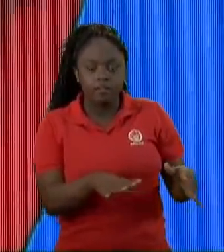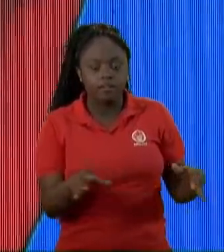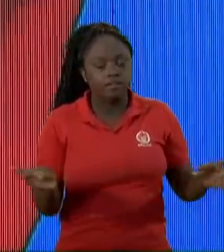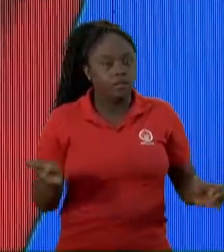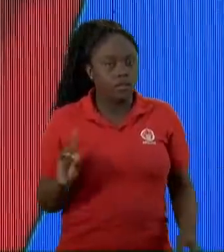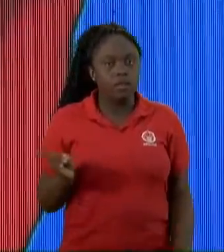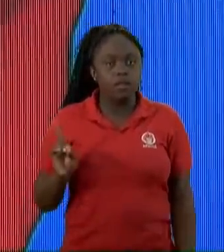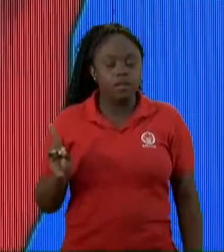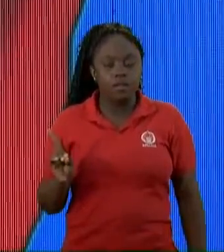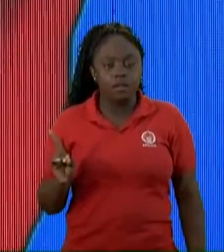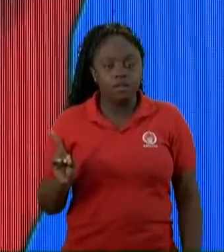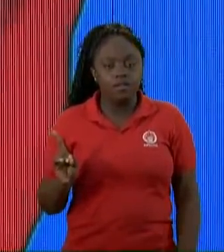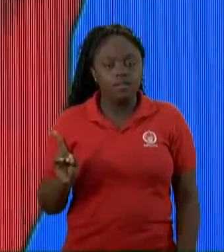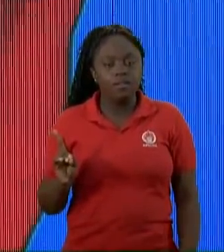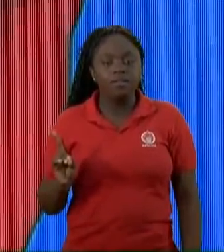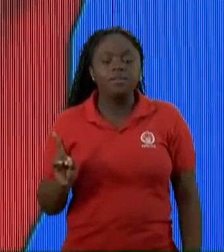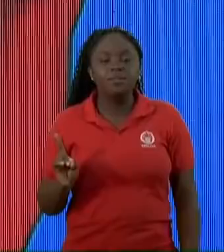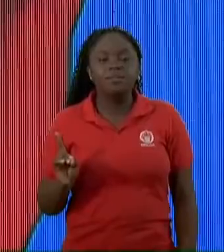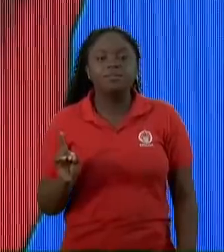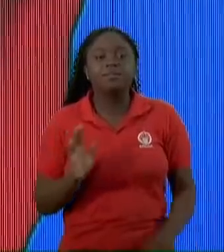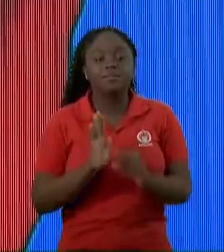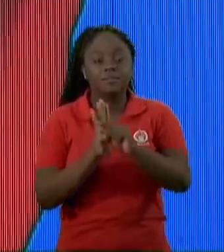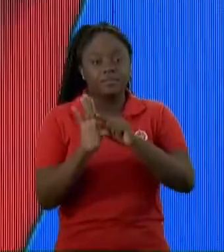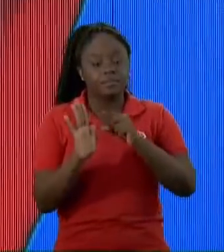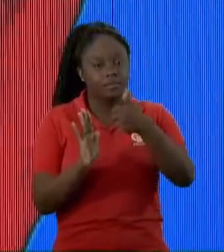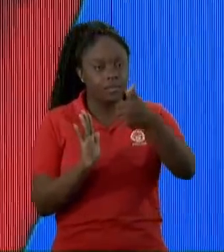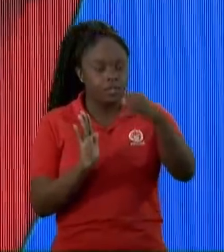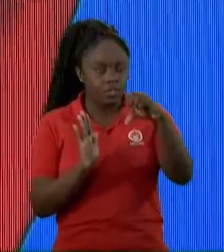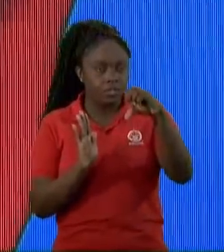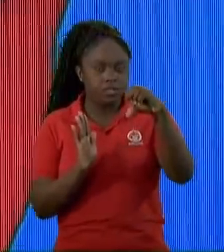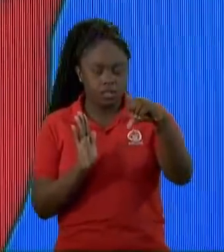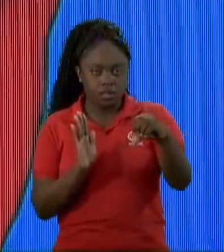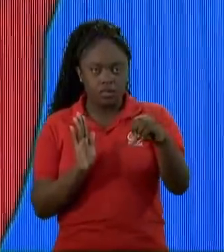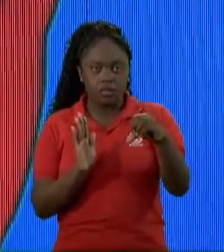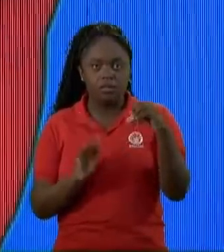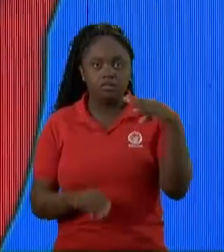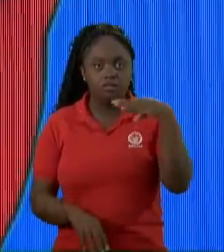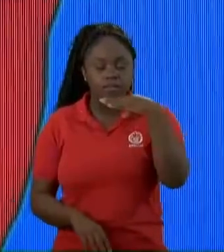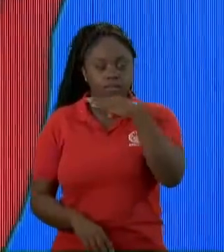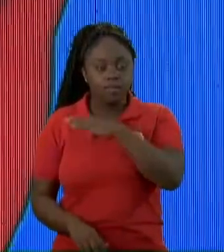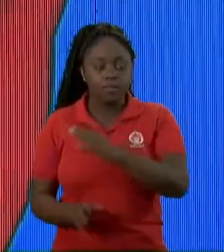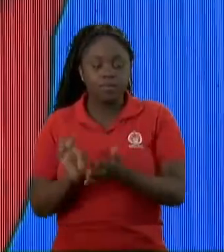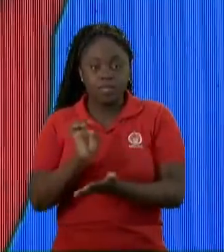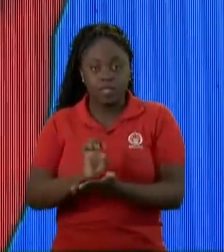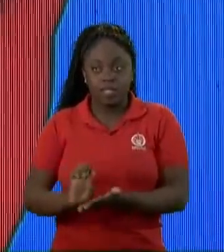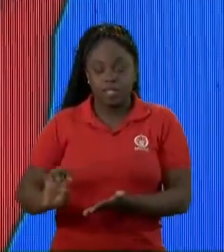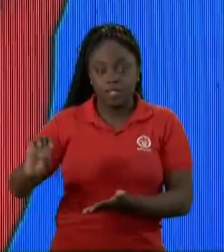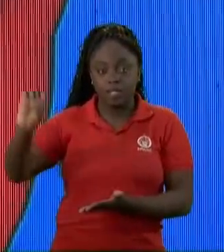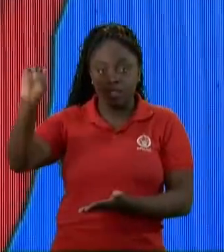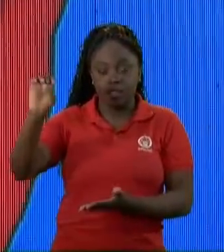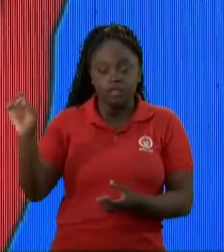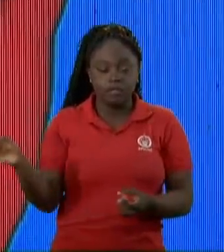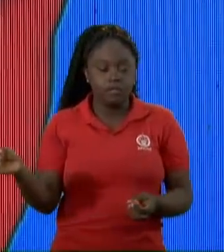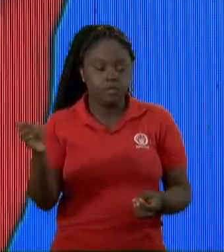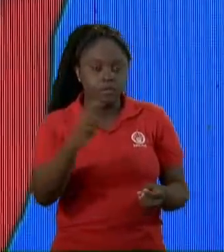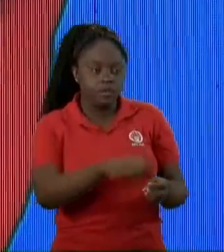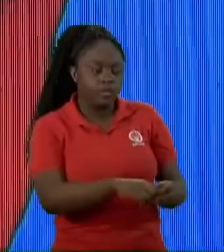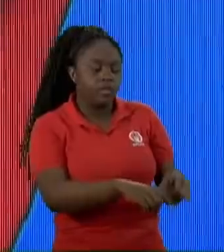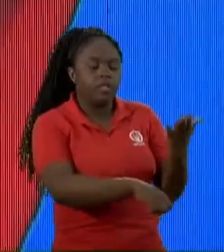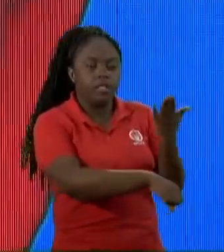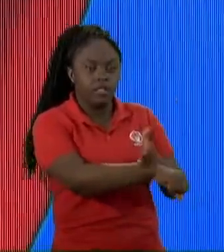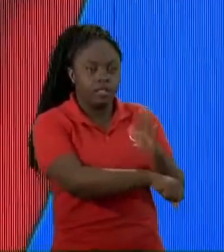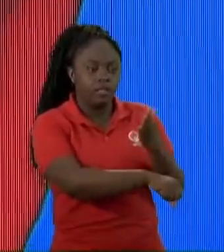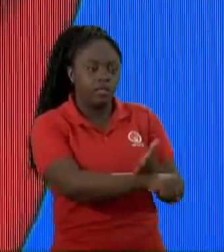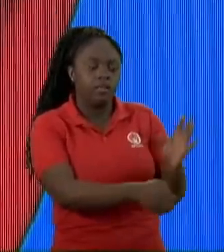Não Não E aí do verso 19 em diante a gente vê Elias voltando E treinando